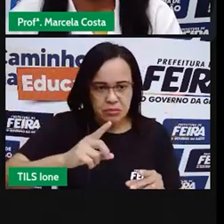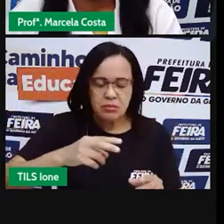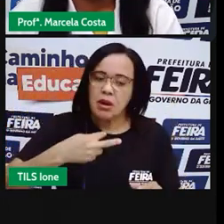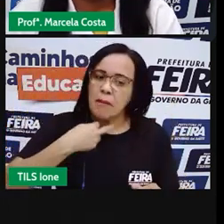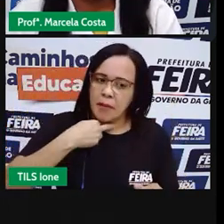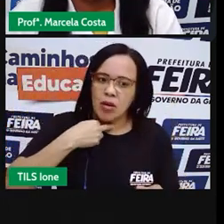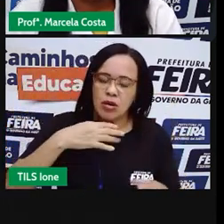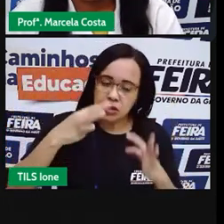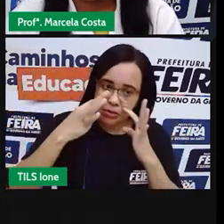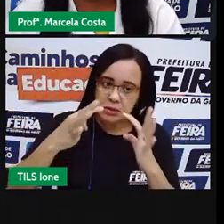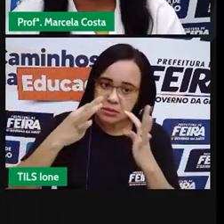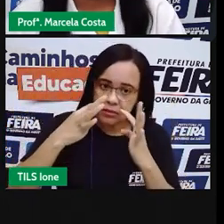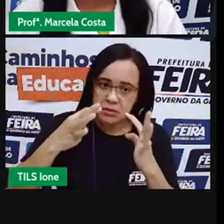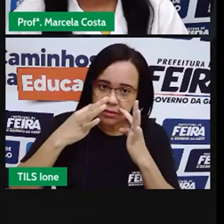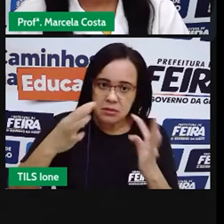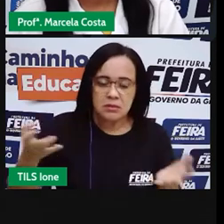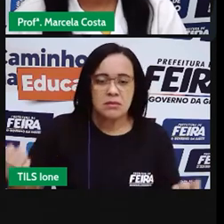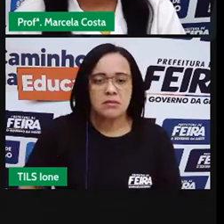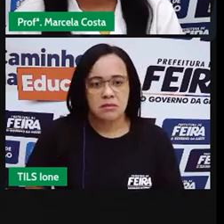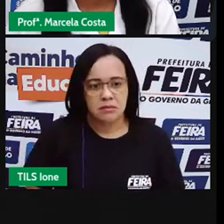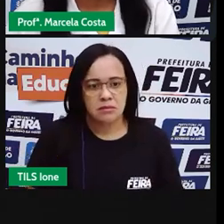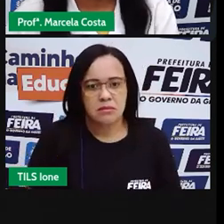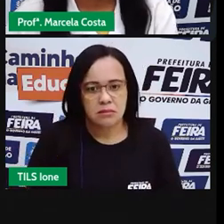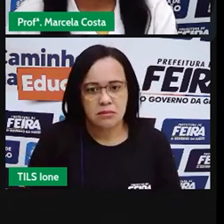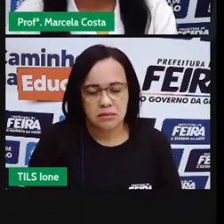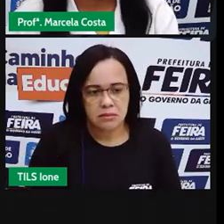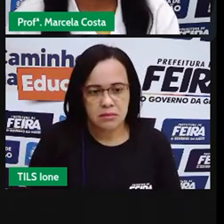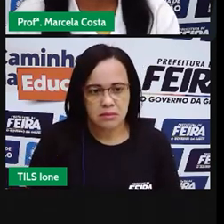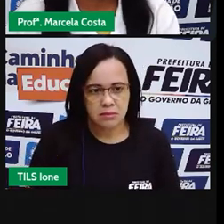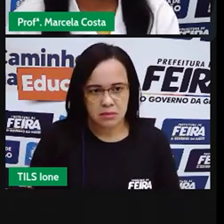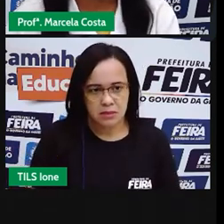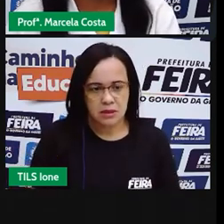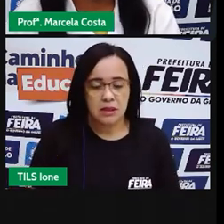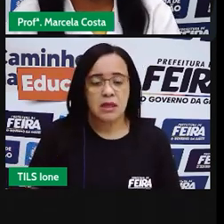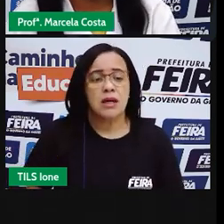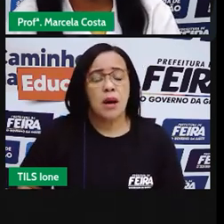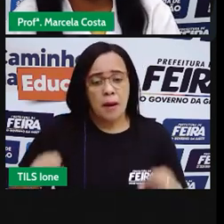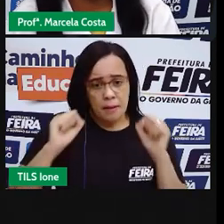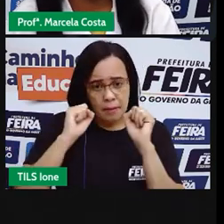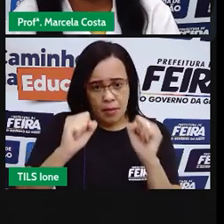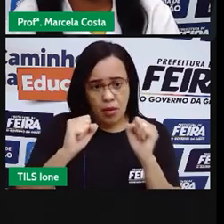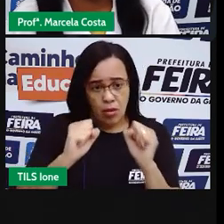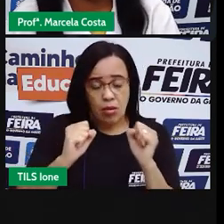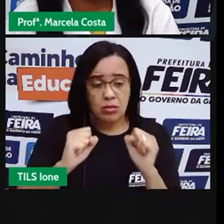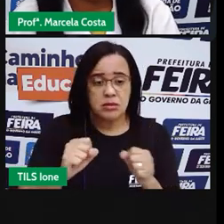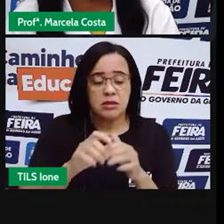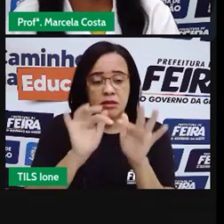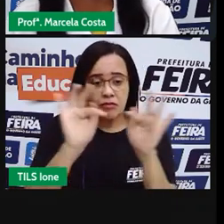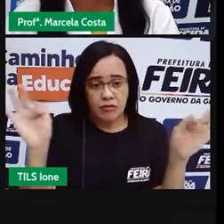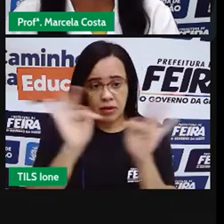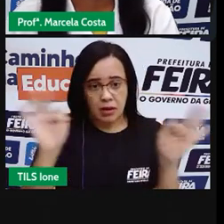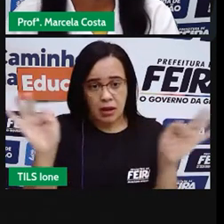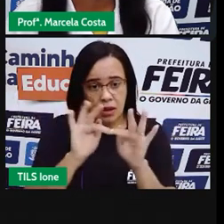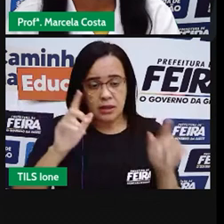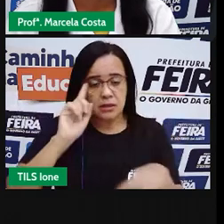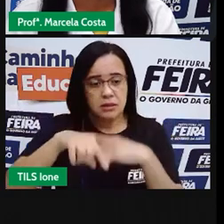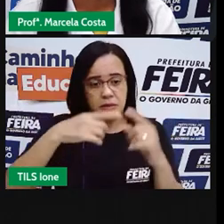Então, vai escrevendo aí no seu paderno e você pode usar essas prazos para produzir o engrenho para deixar em